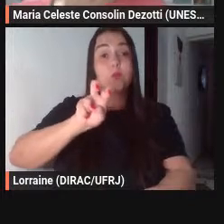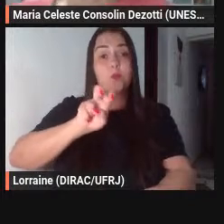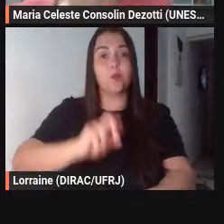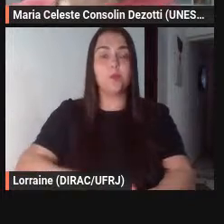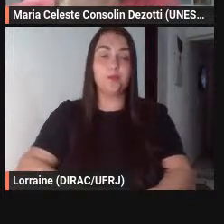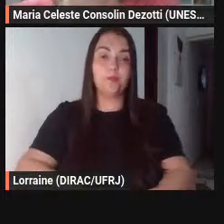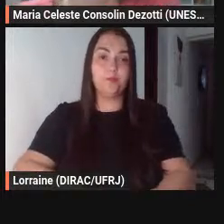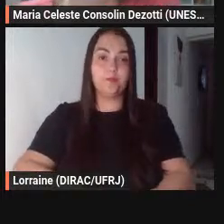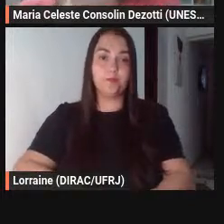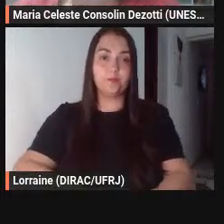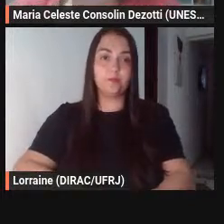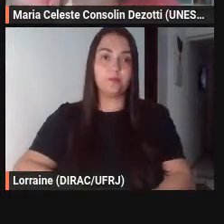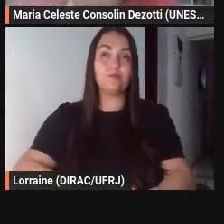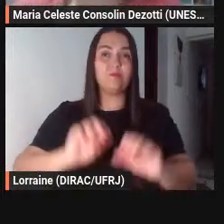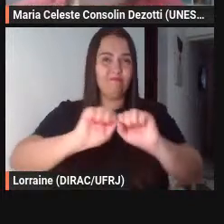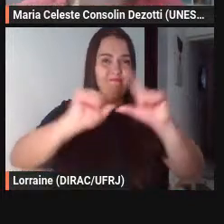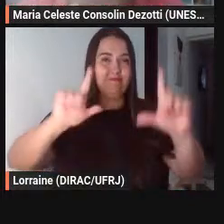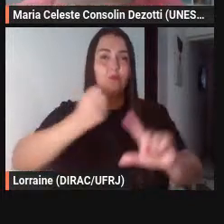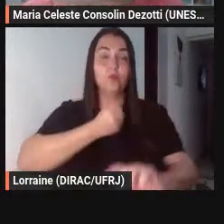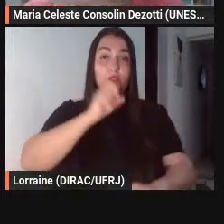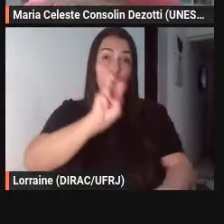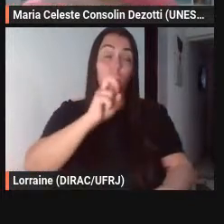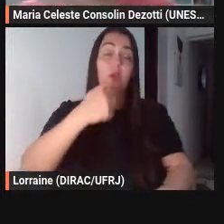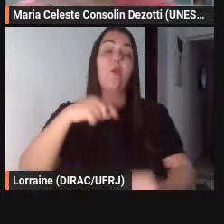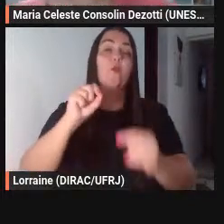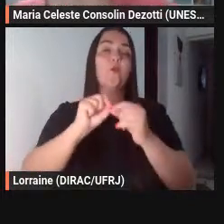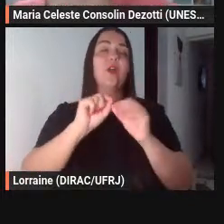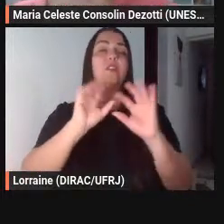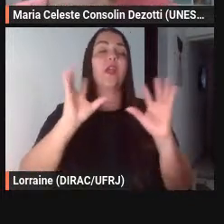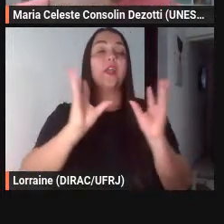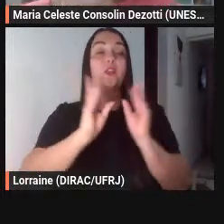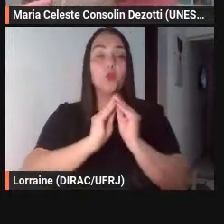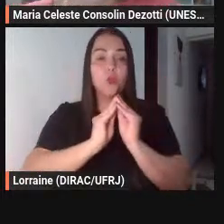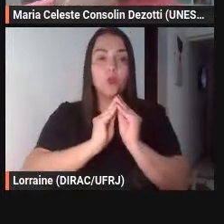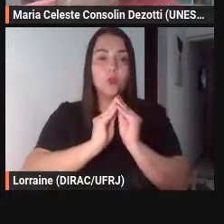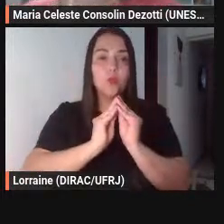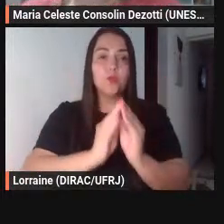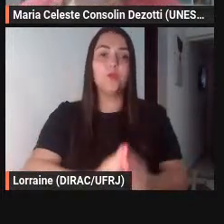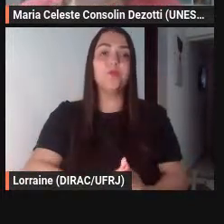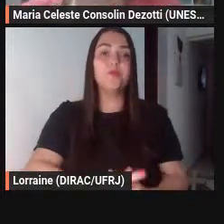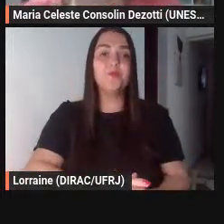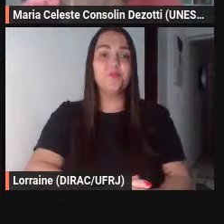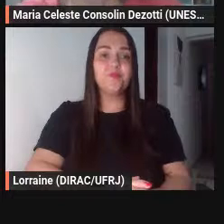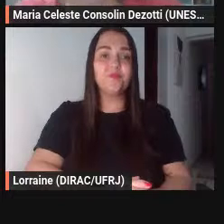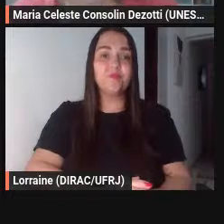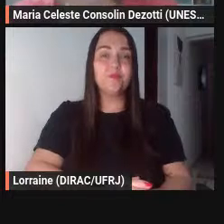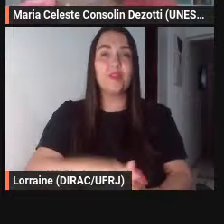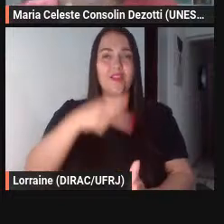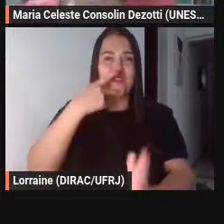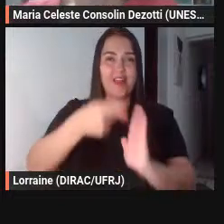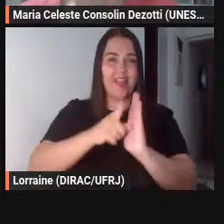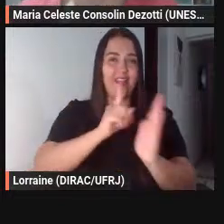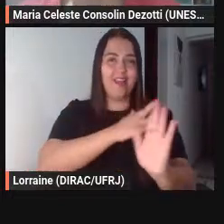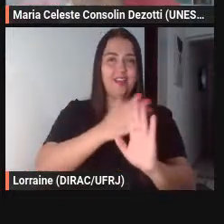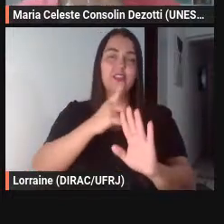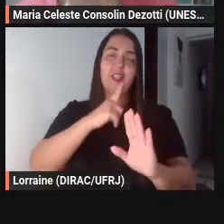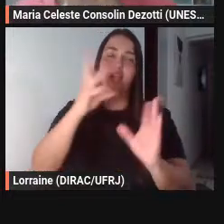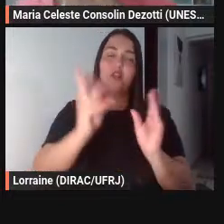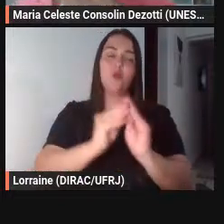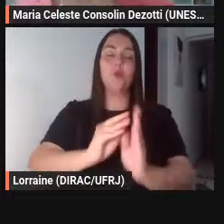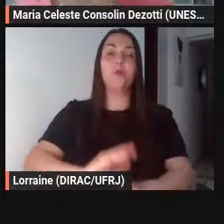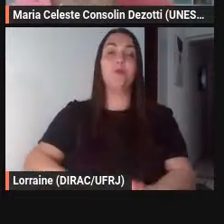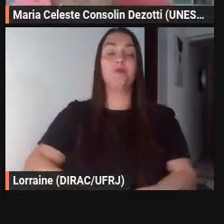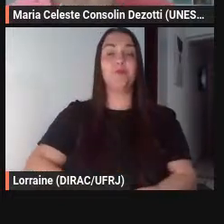mostro aqui eu faço um resuminho desse disso que eu acabei de falar a